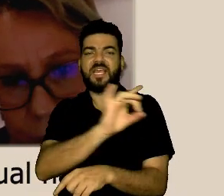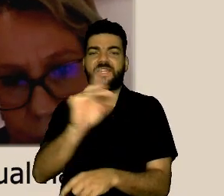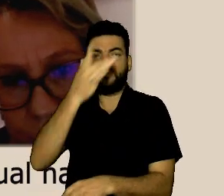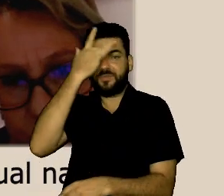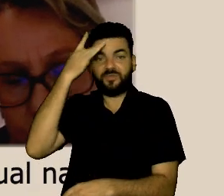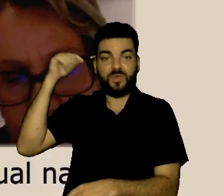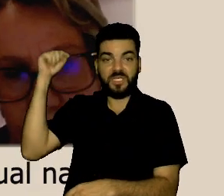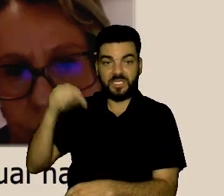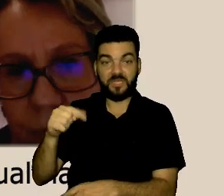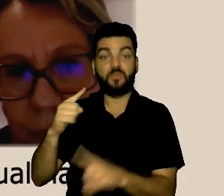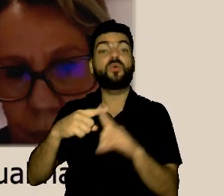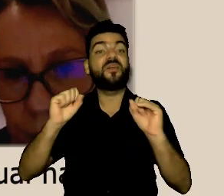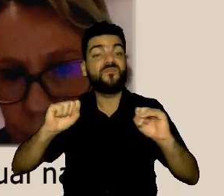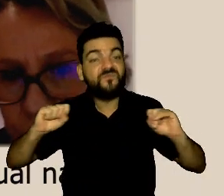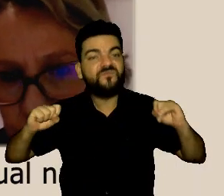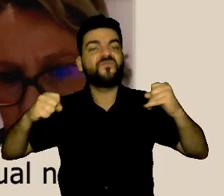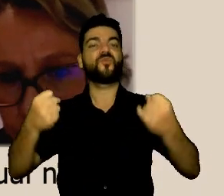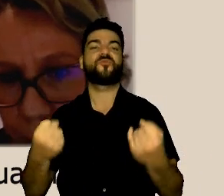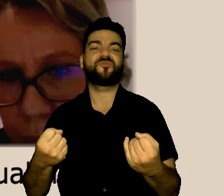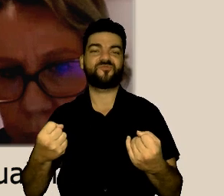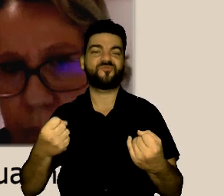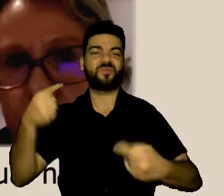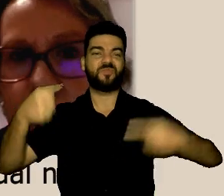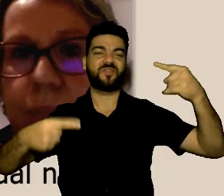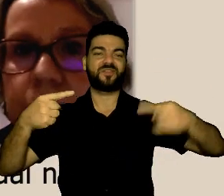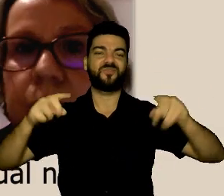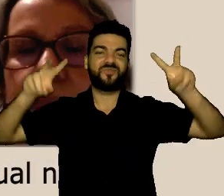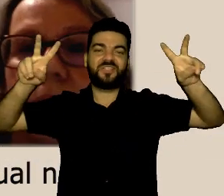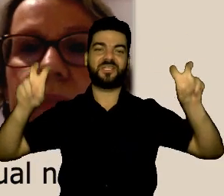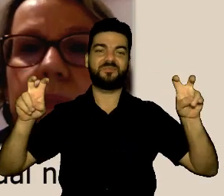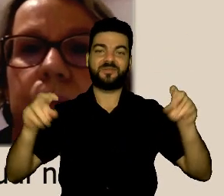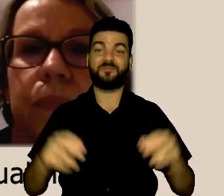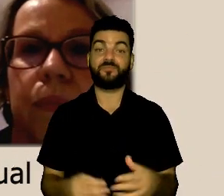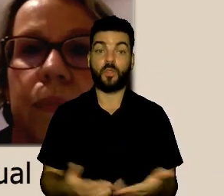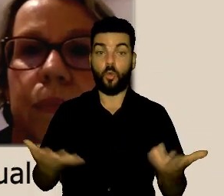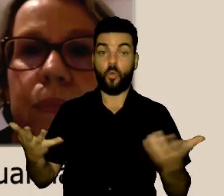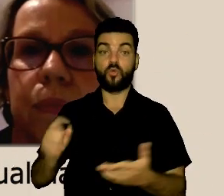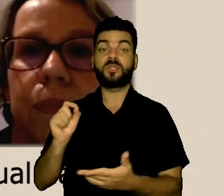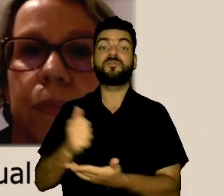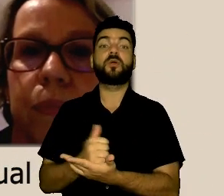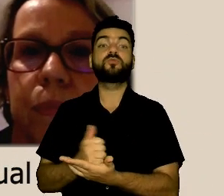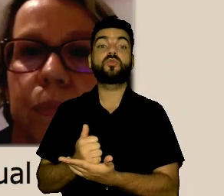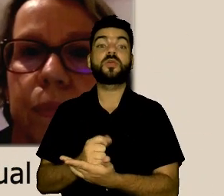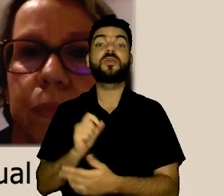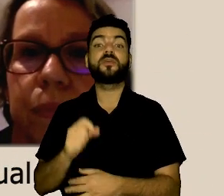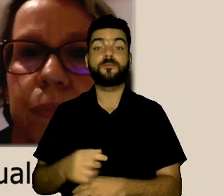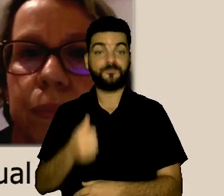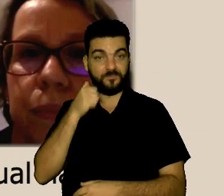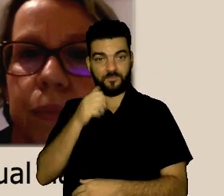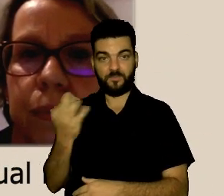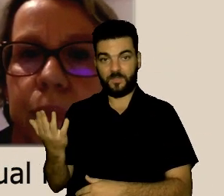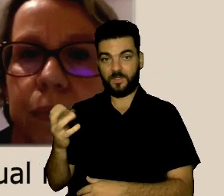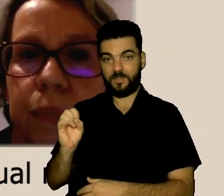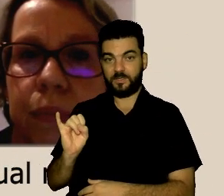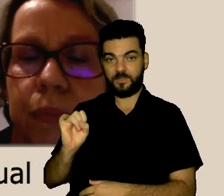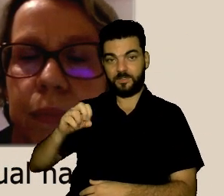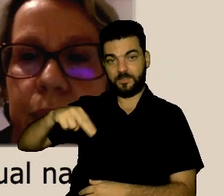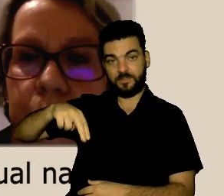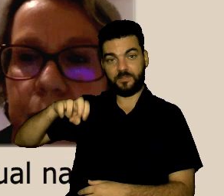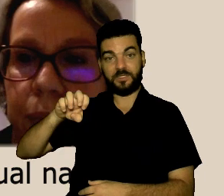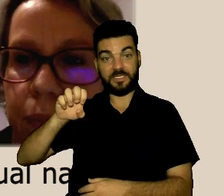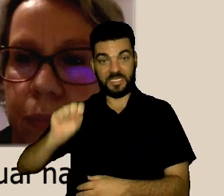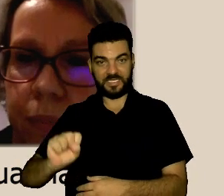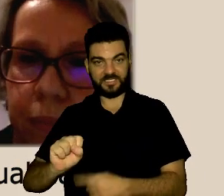presidirá a mesa a doutora Inês Virgínia Prado Soares, que é desembargadora também no nosso tribunal